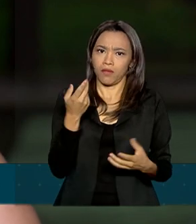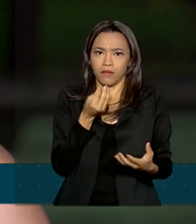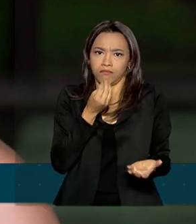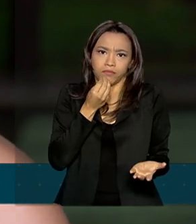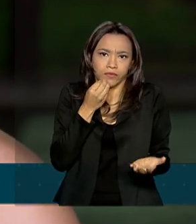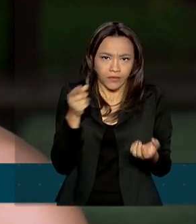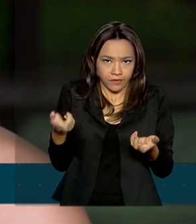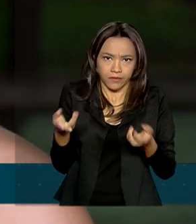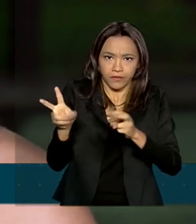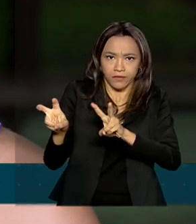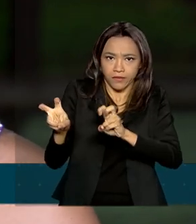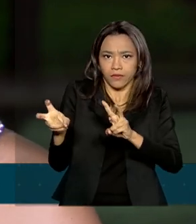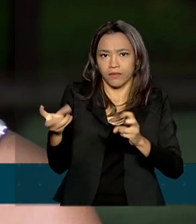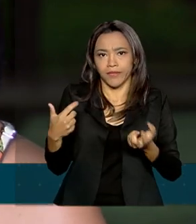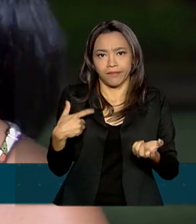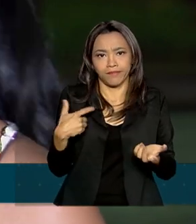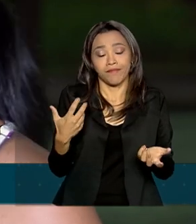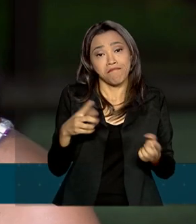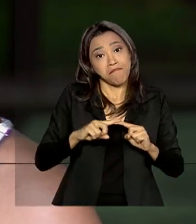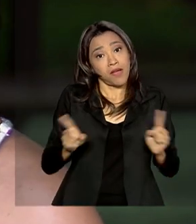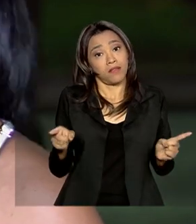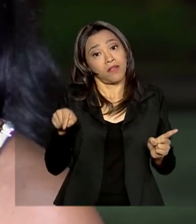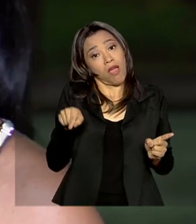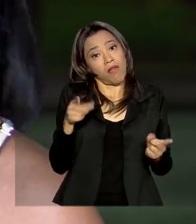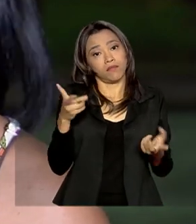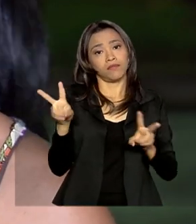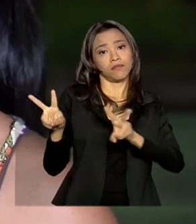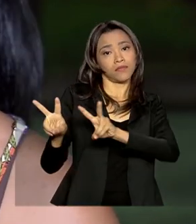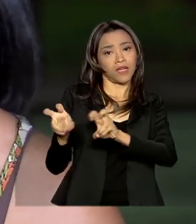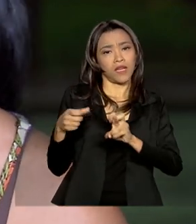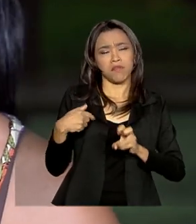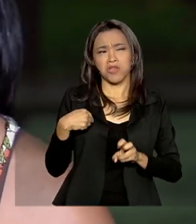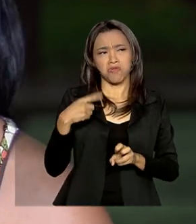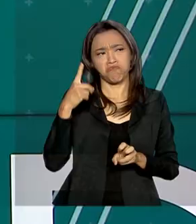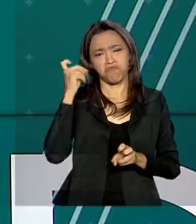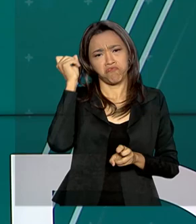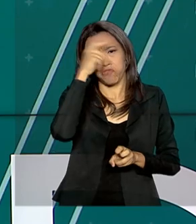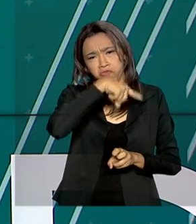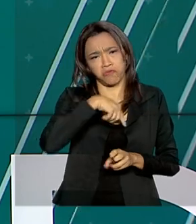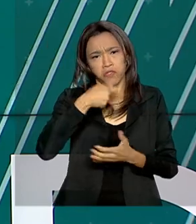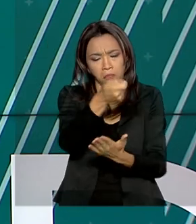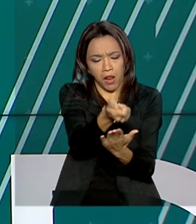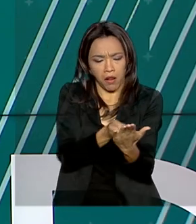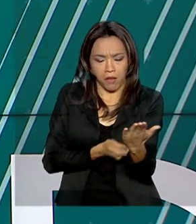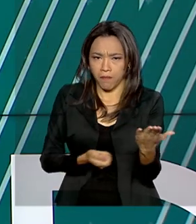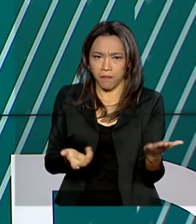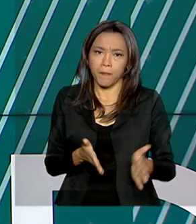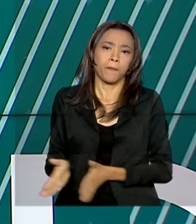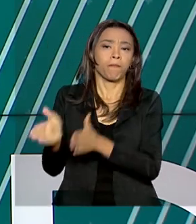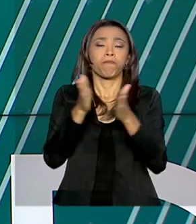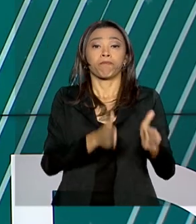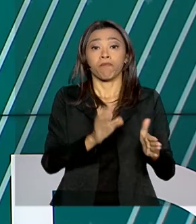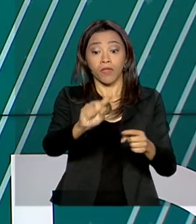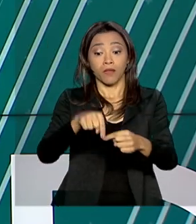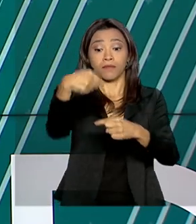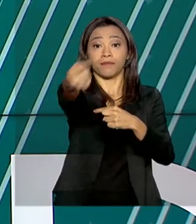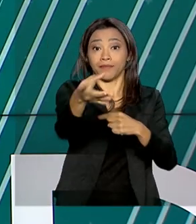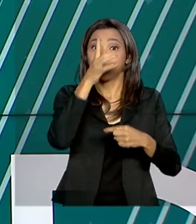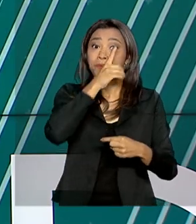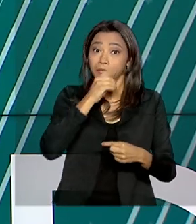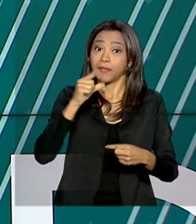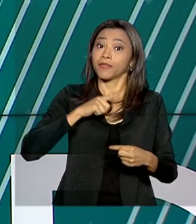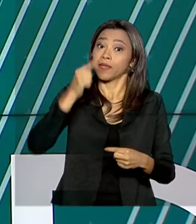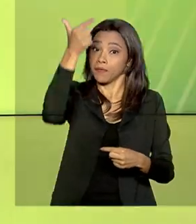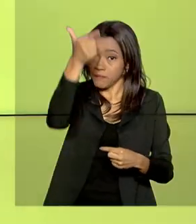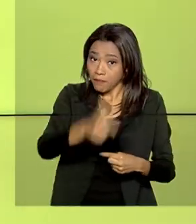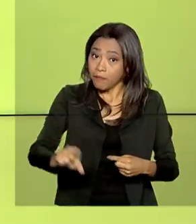mas foi um tema que eu não vi muita dificuldade. Domingo agora tem mais outra fase do Enem.